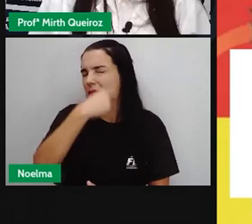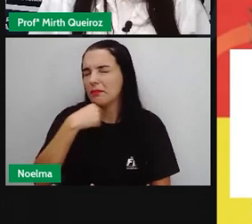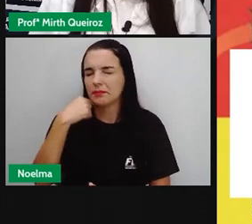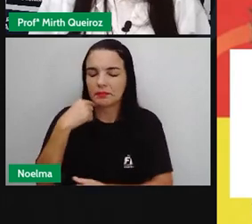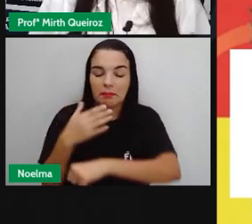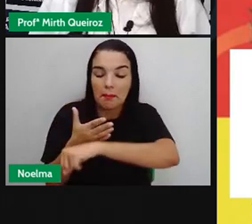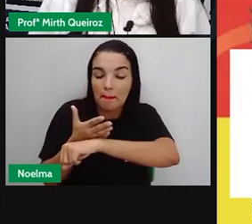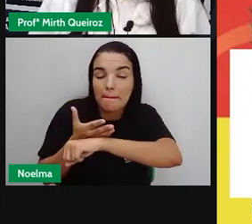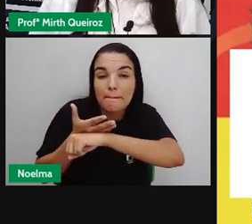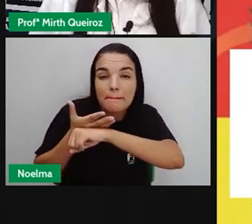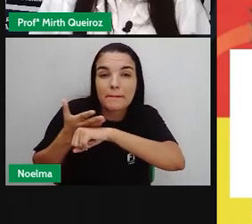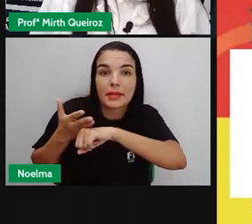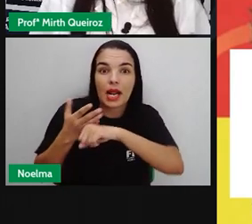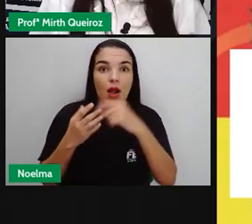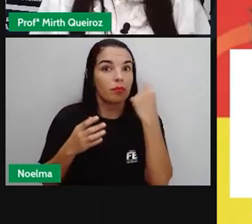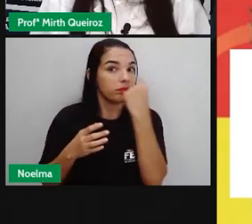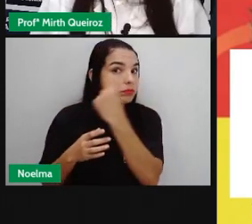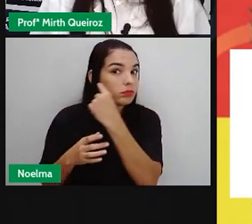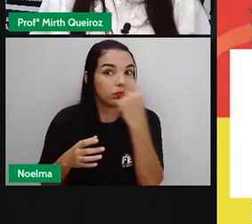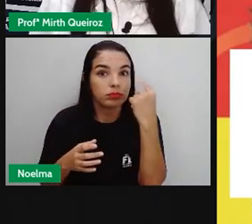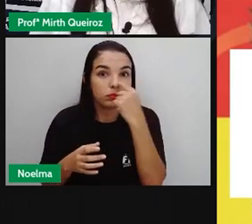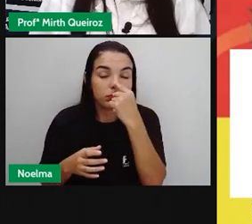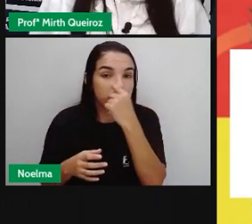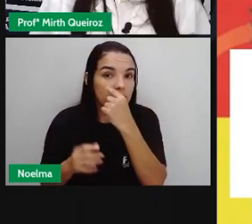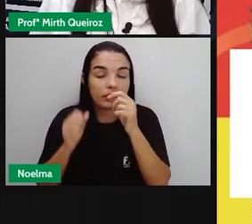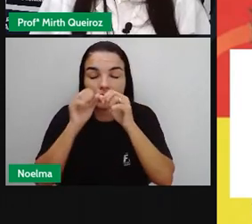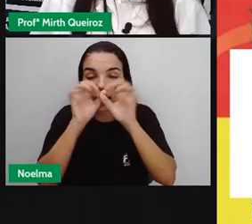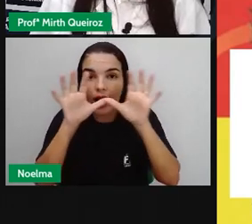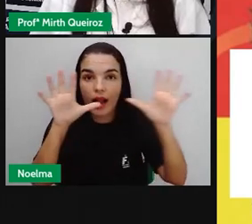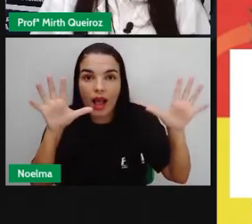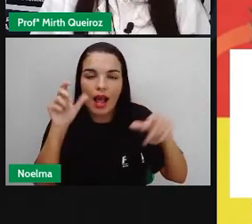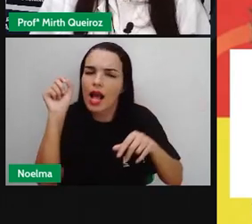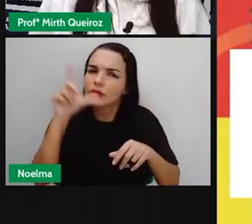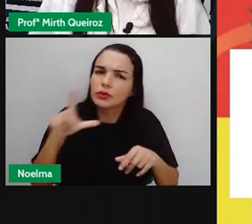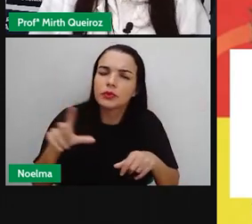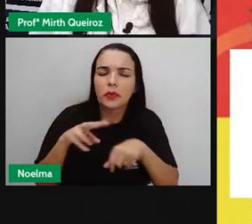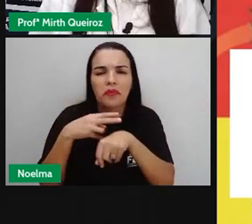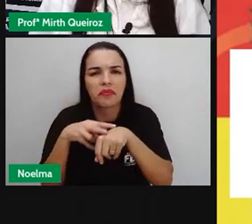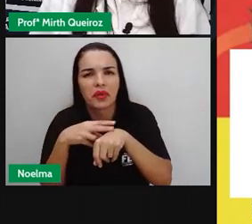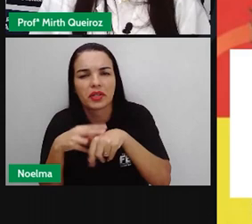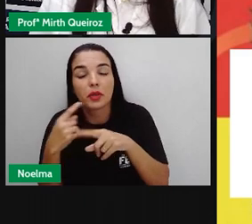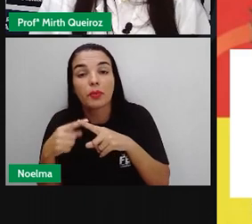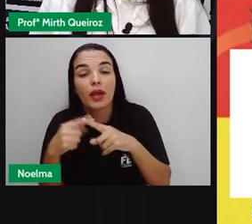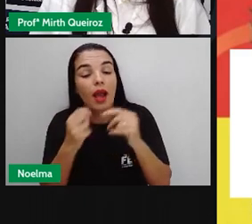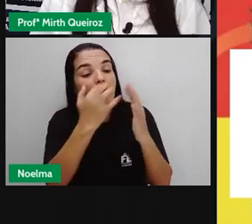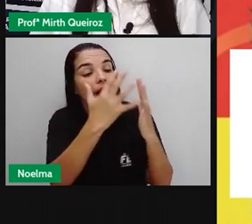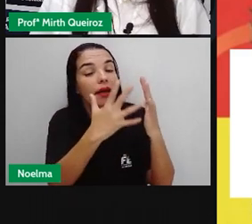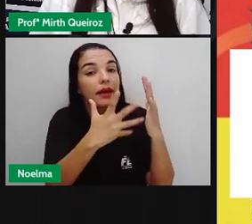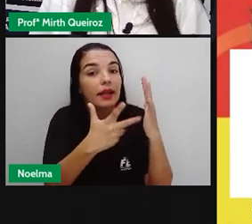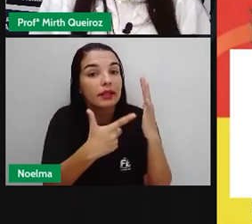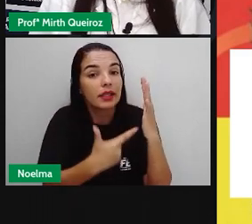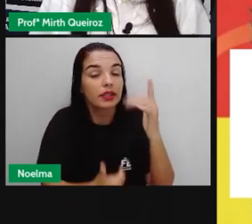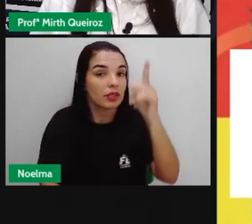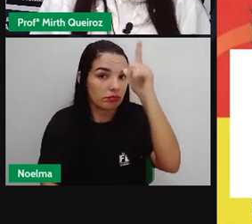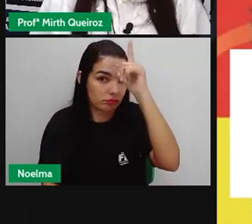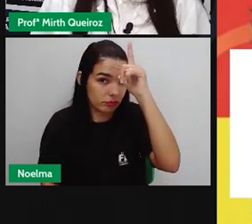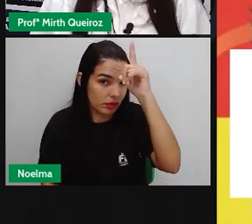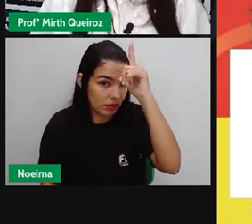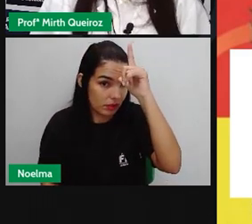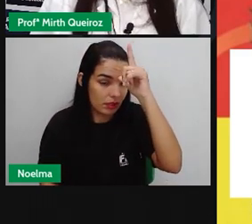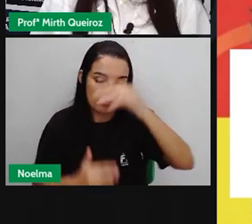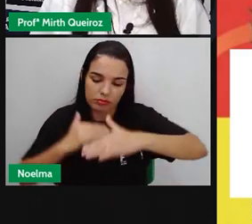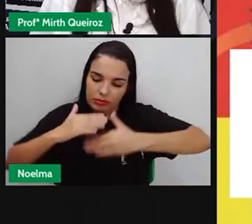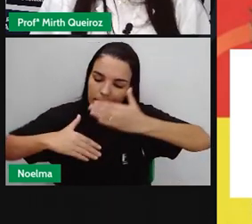brancas, pessoas de olhos claros, são características vindas dos alemães e se